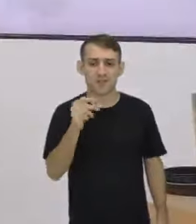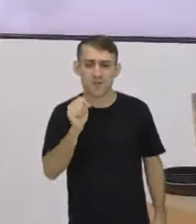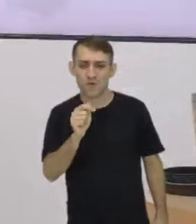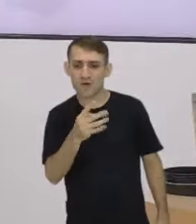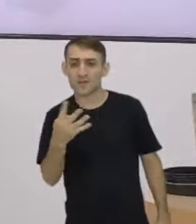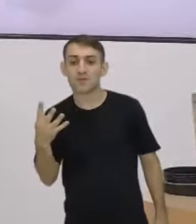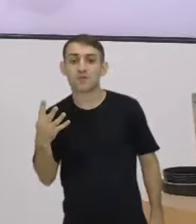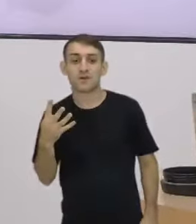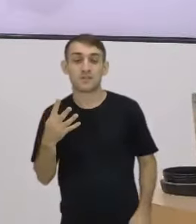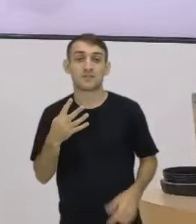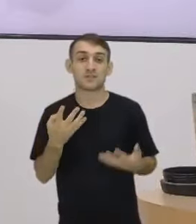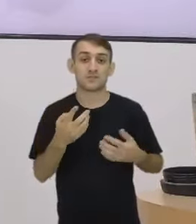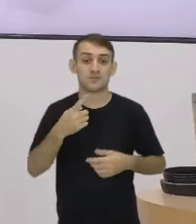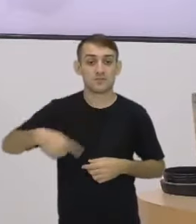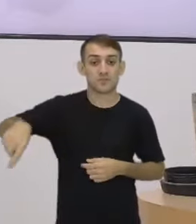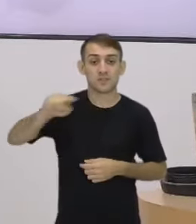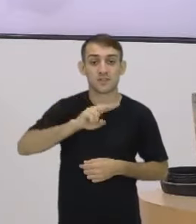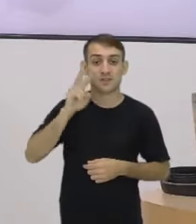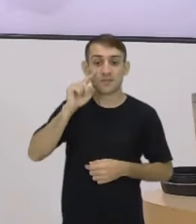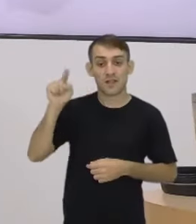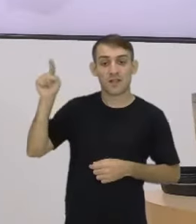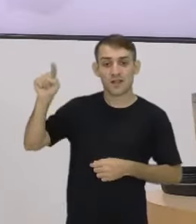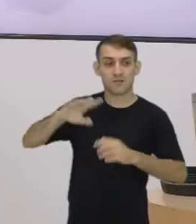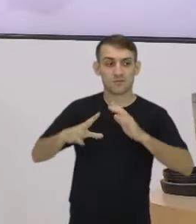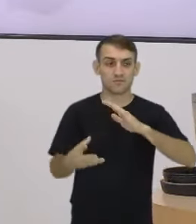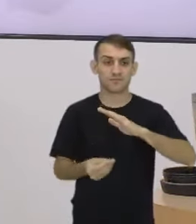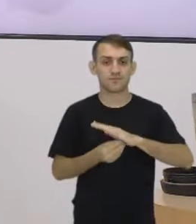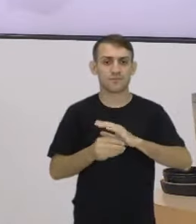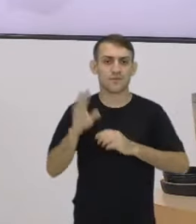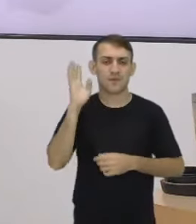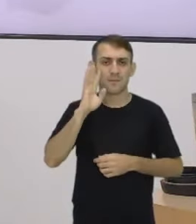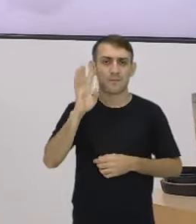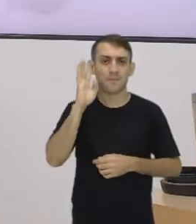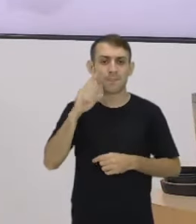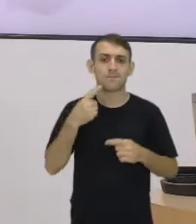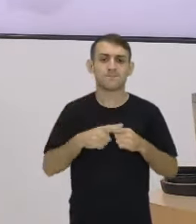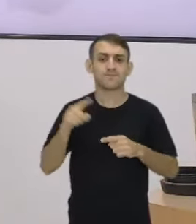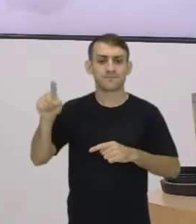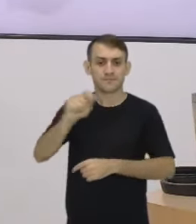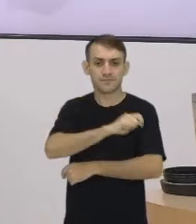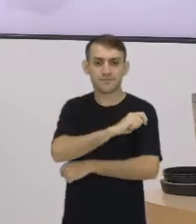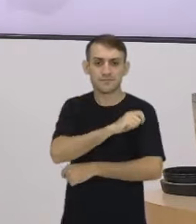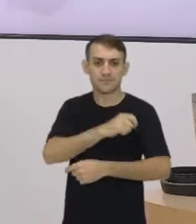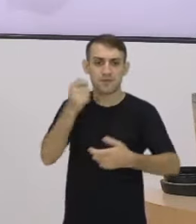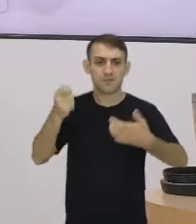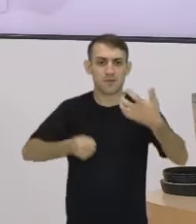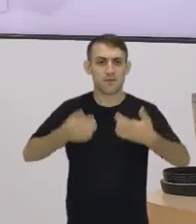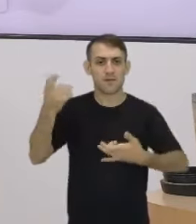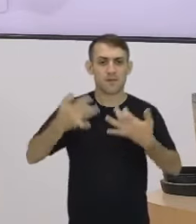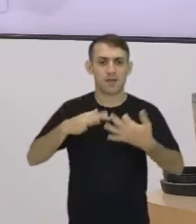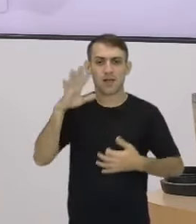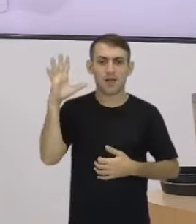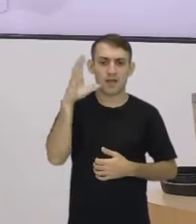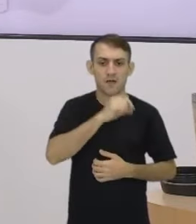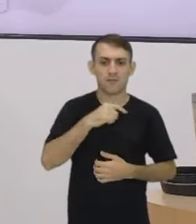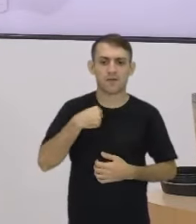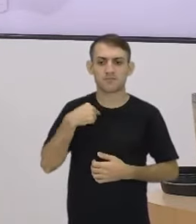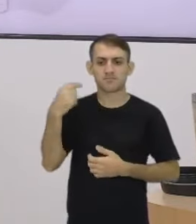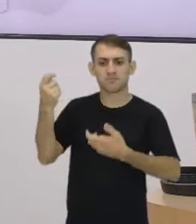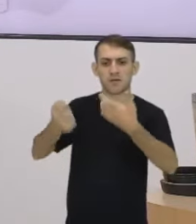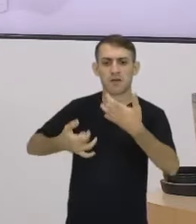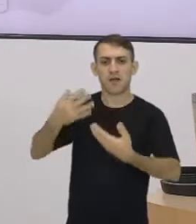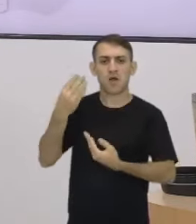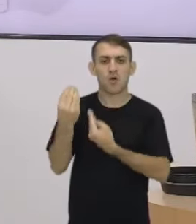a quarta. Então, dá uma olhadinha lá, é bacana que... Essa estudante, ela fala a linguagem de vocês. Eu tava comentando com a Juliana,